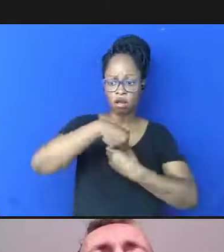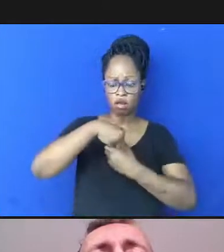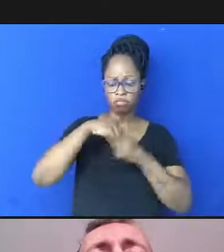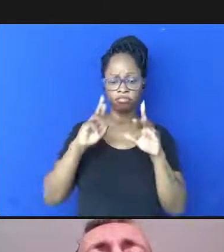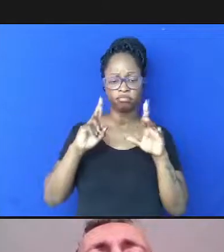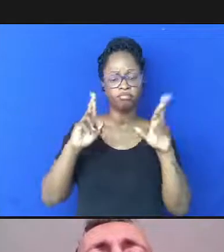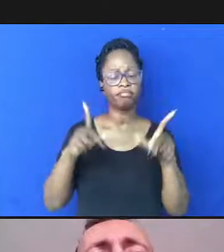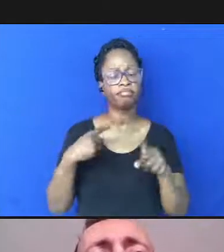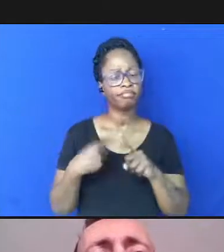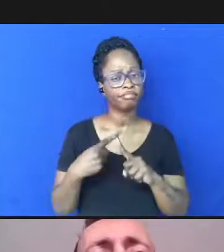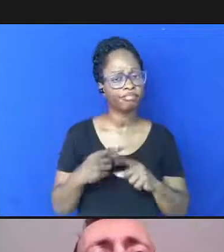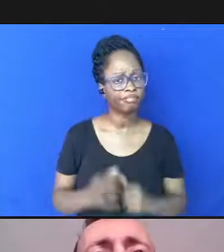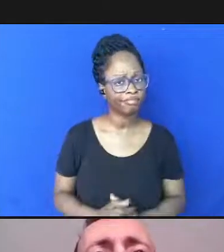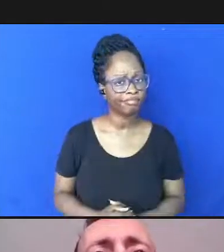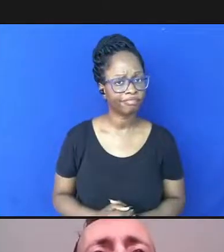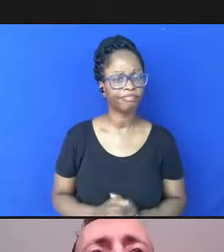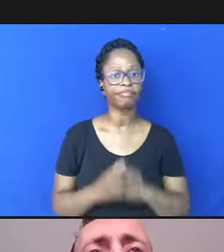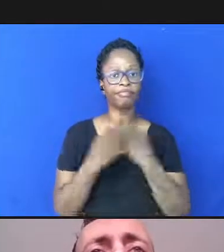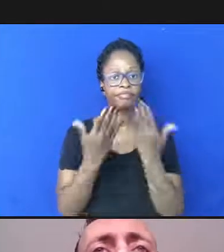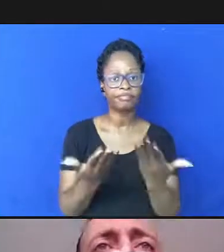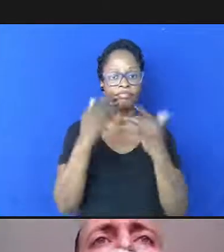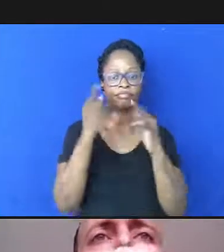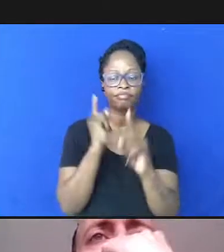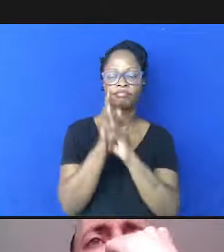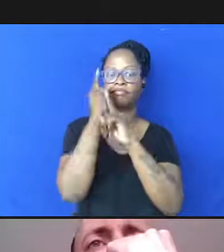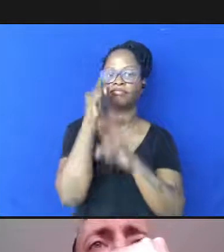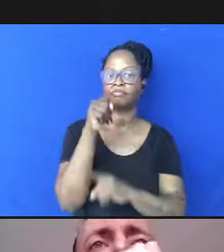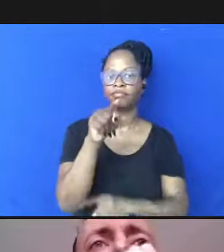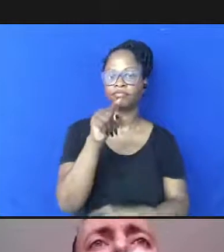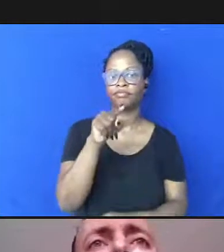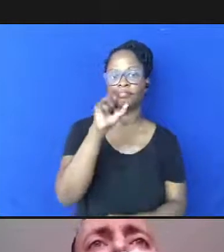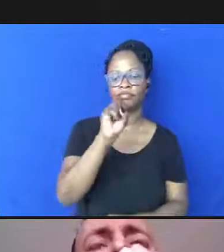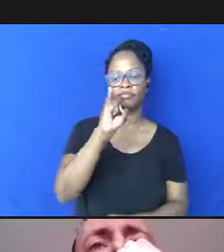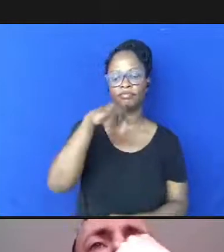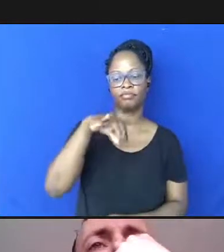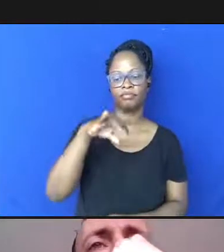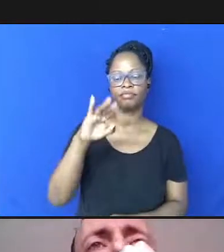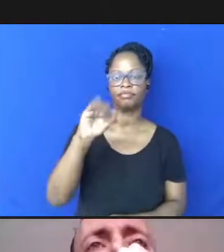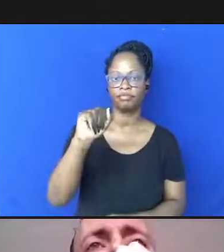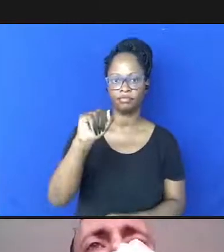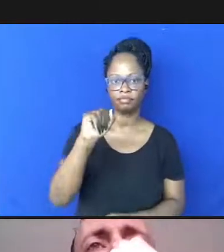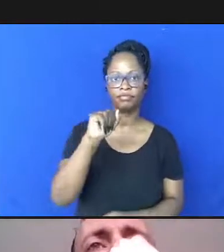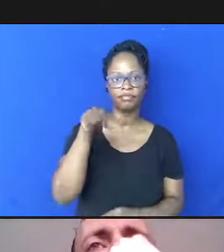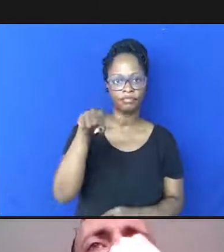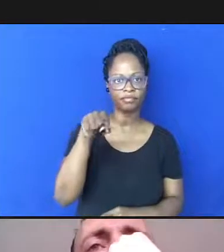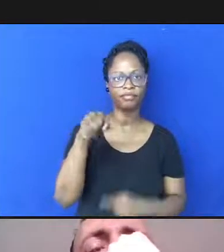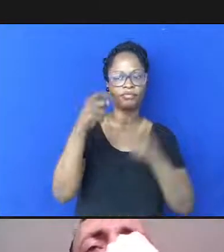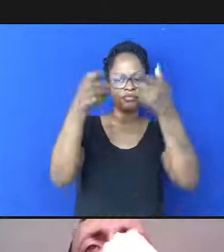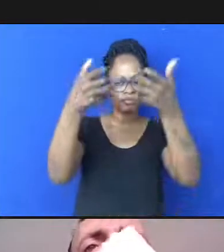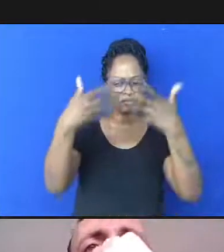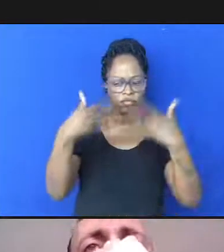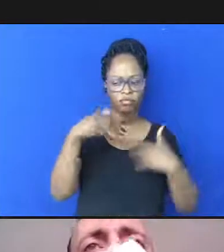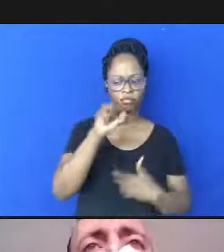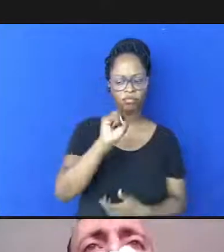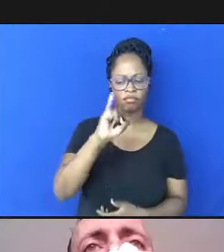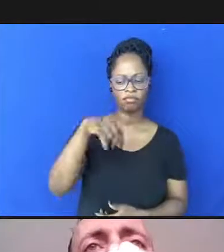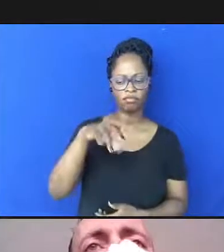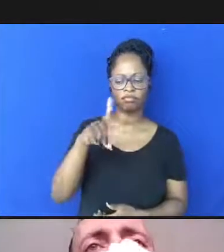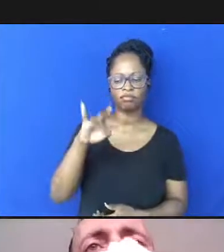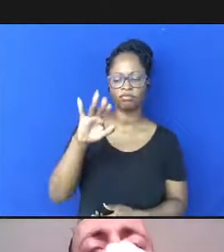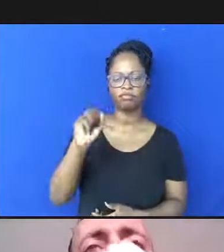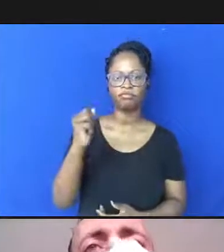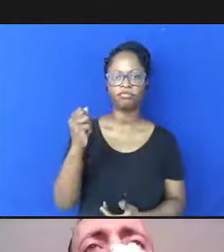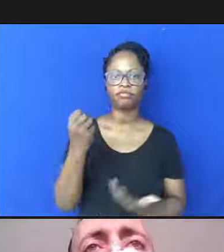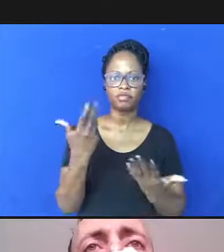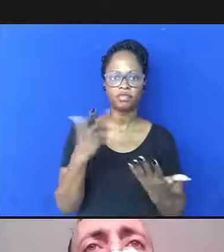então aí é onde acho que a questão da sindemia na dimensão e na definição da sindemia como duas ou três